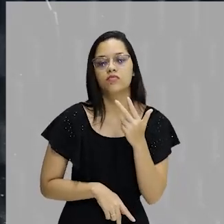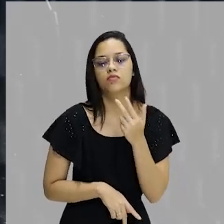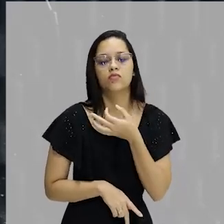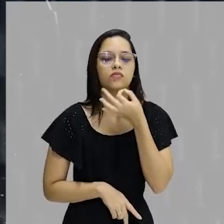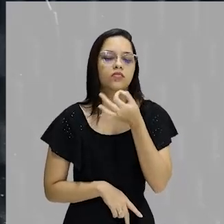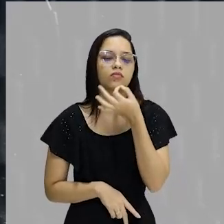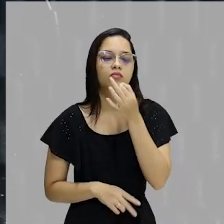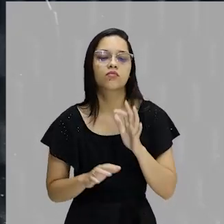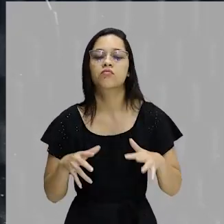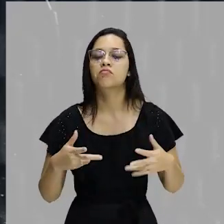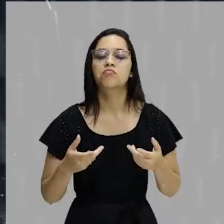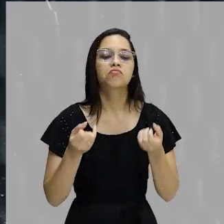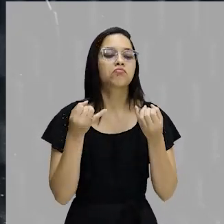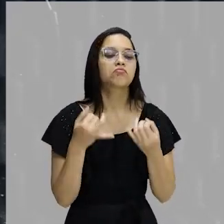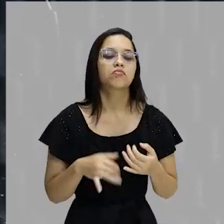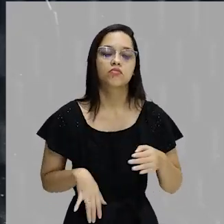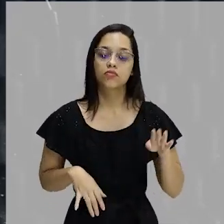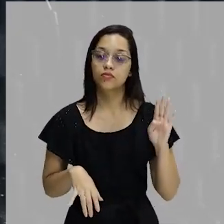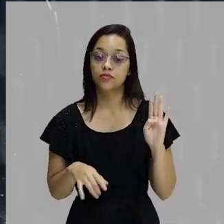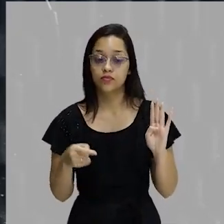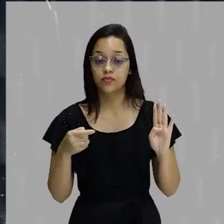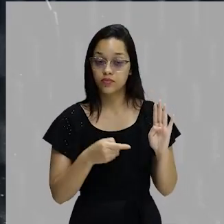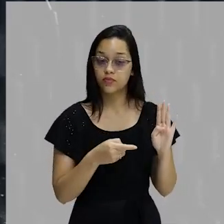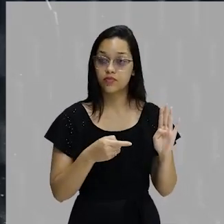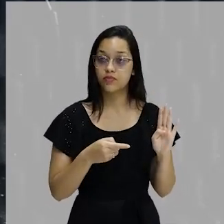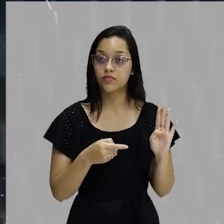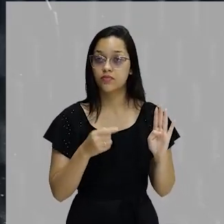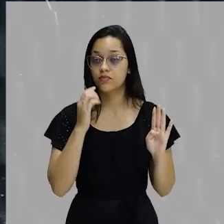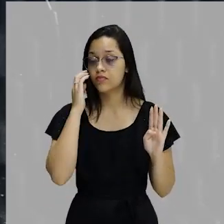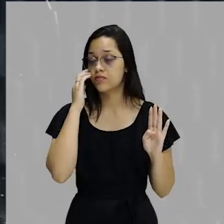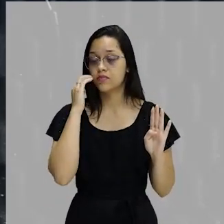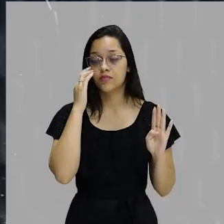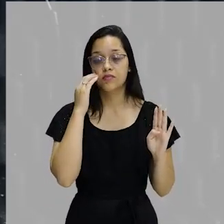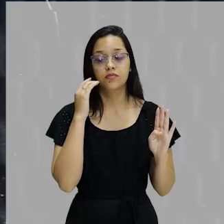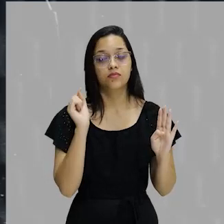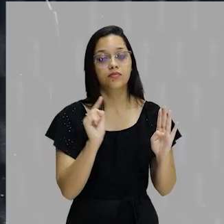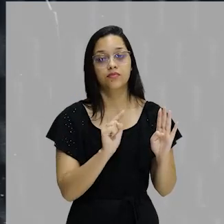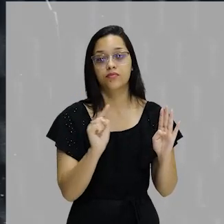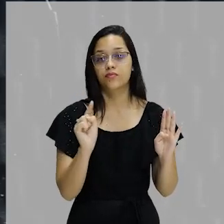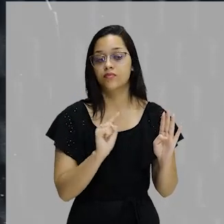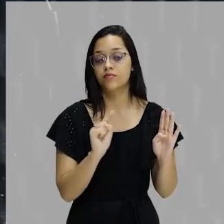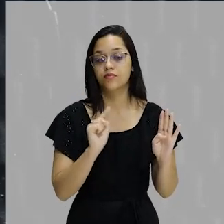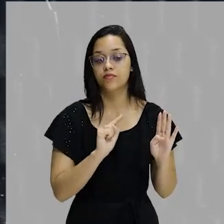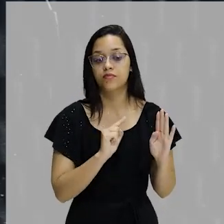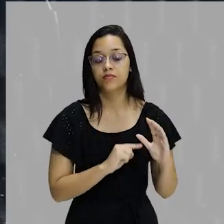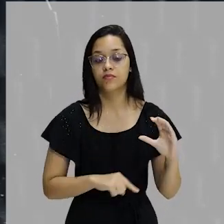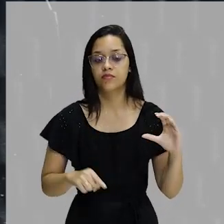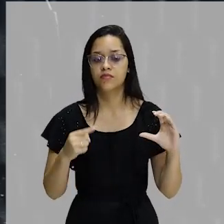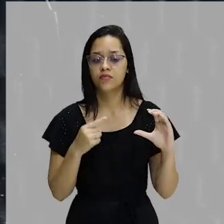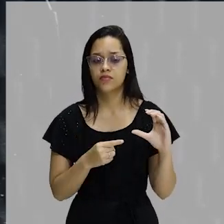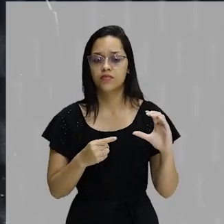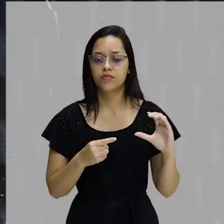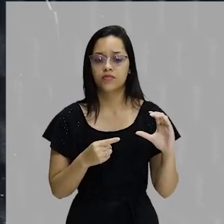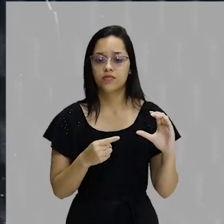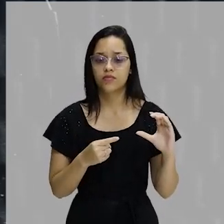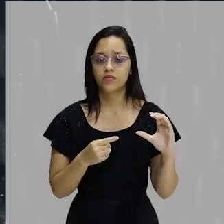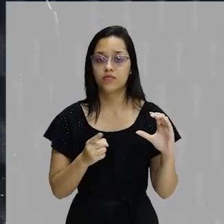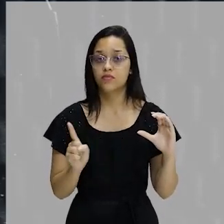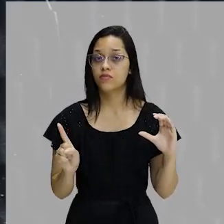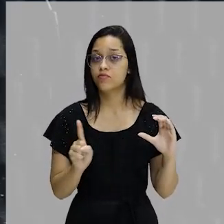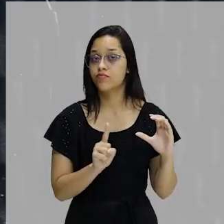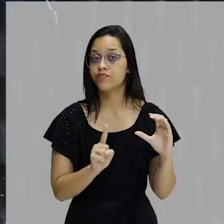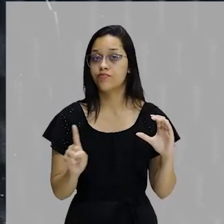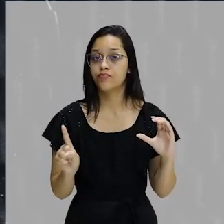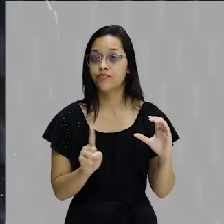O as outras alternativas dizem? O autor detém o controle absoluto do que escreve? Não. Há claros limites entre